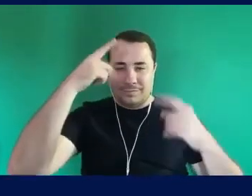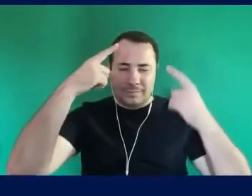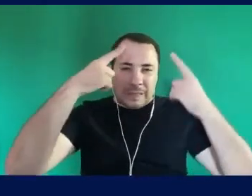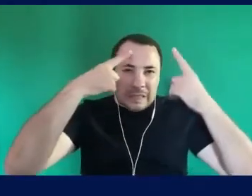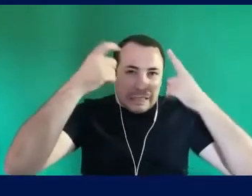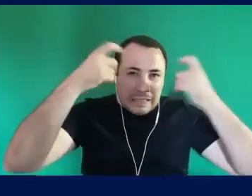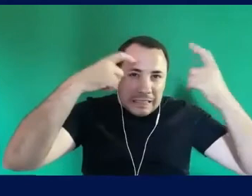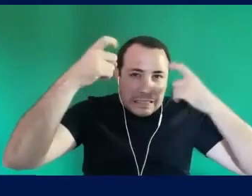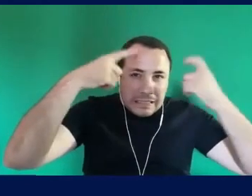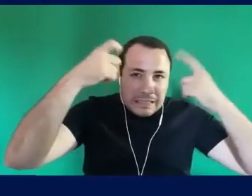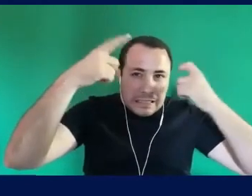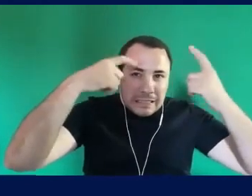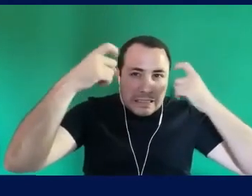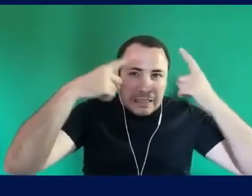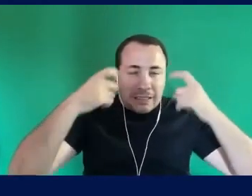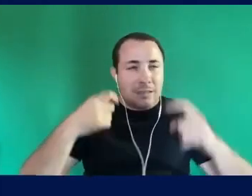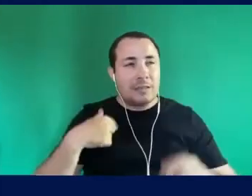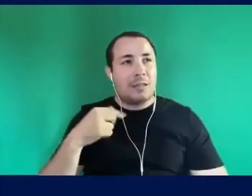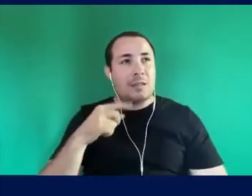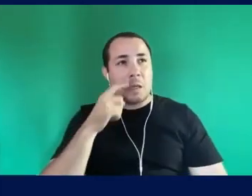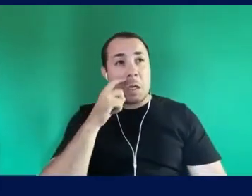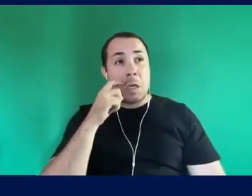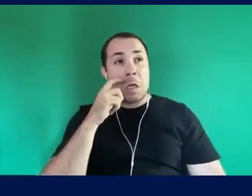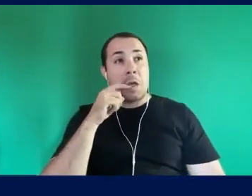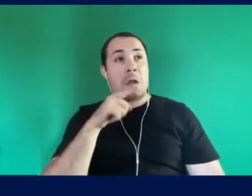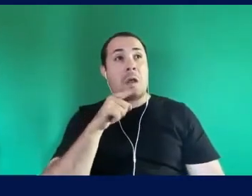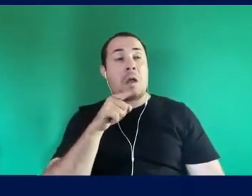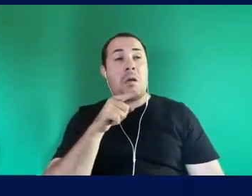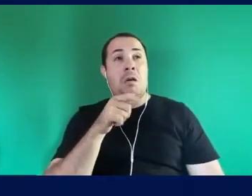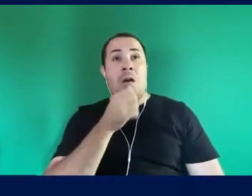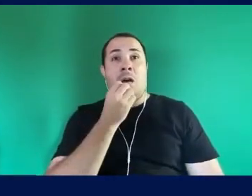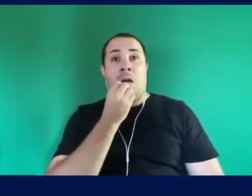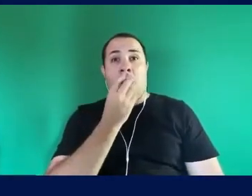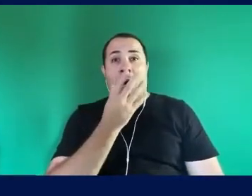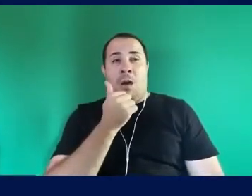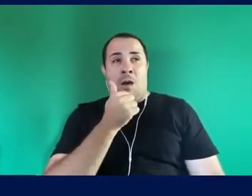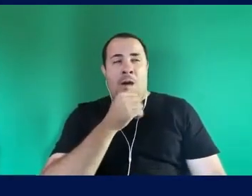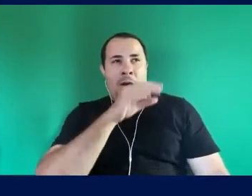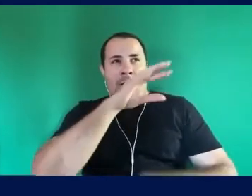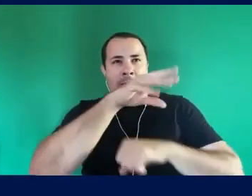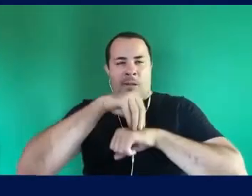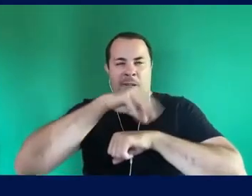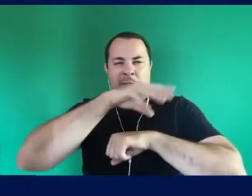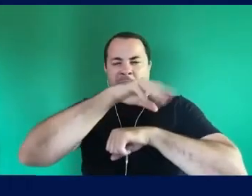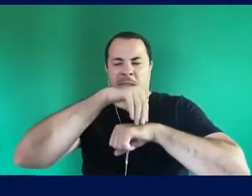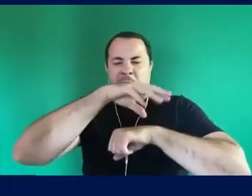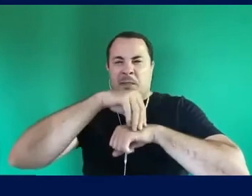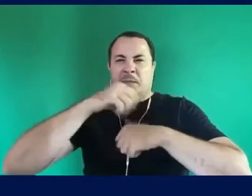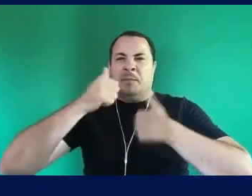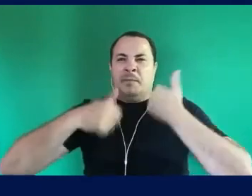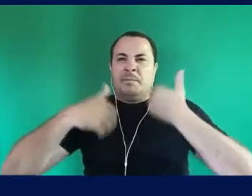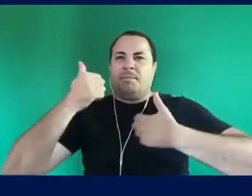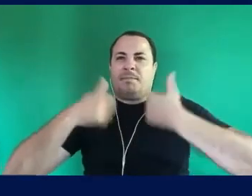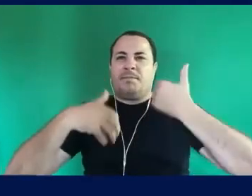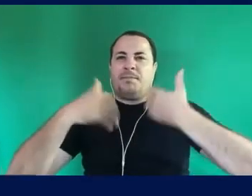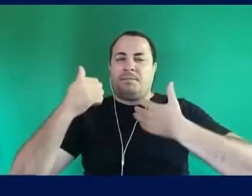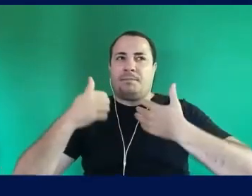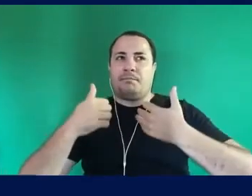Do meu campo Do meu espectro Do que de fato Baseado naquilo Que eu estou percebendo